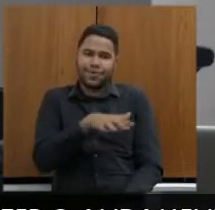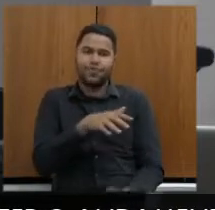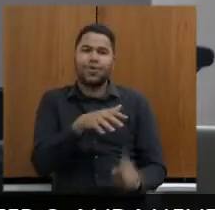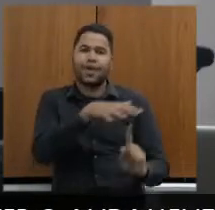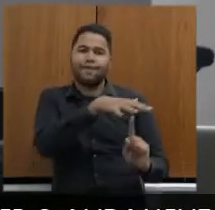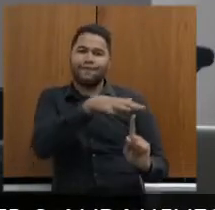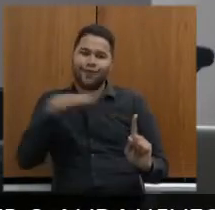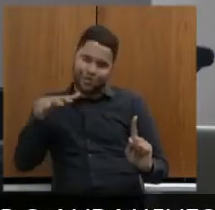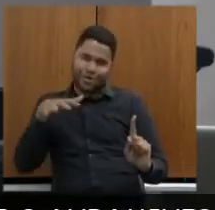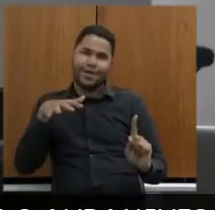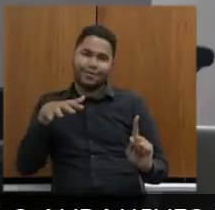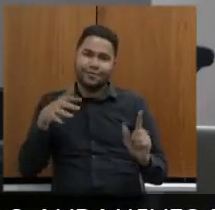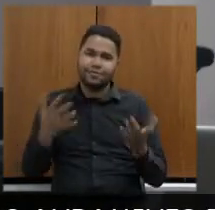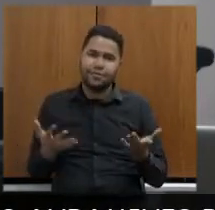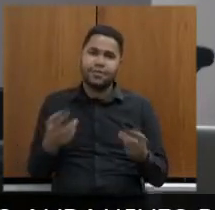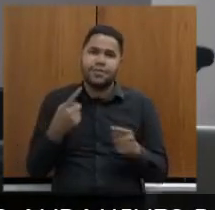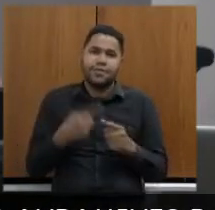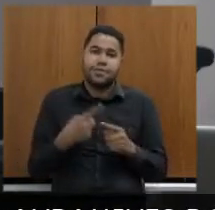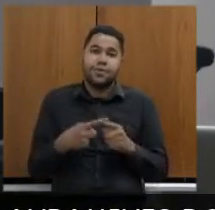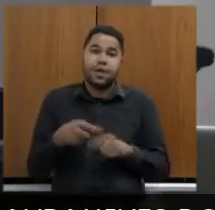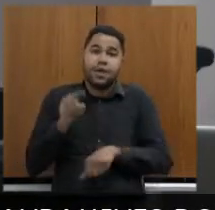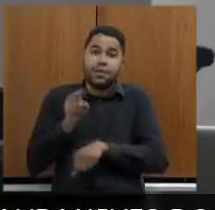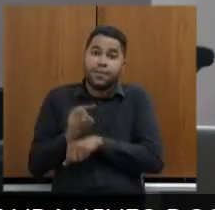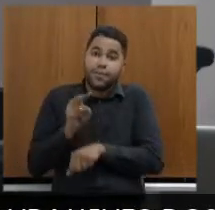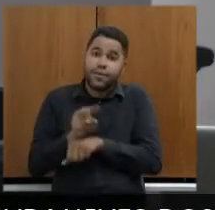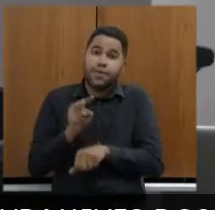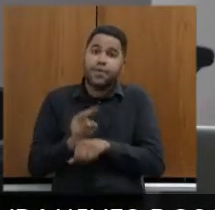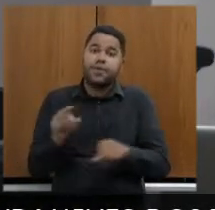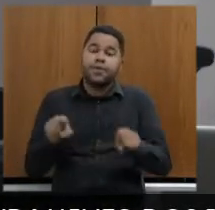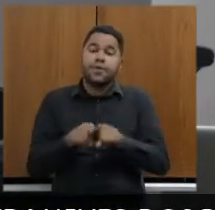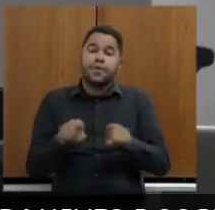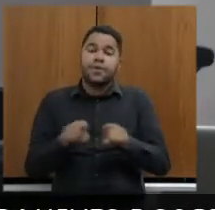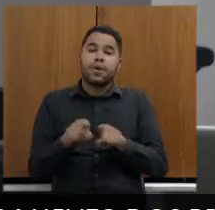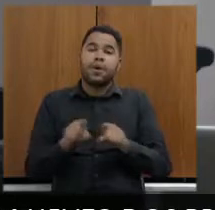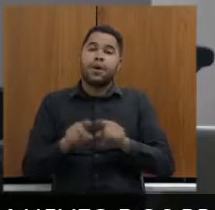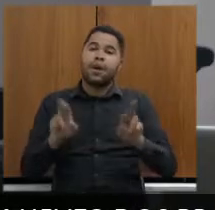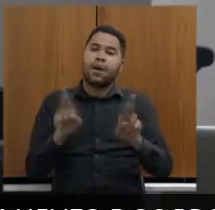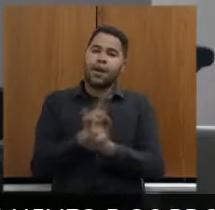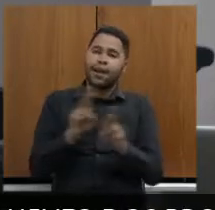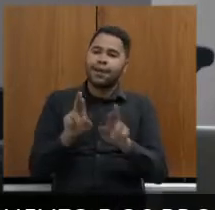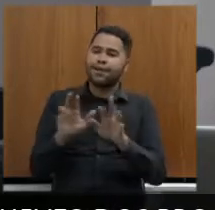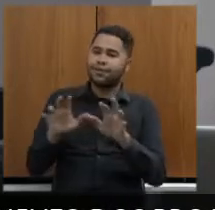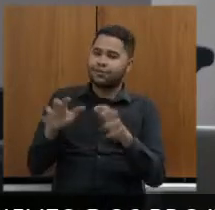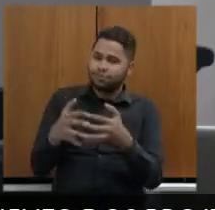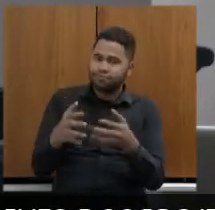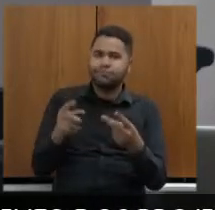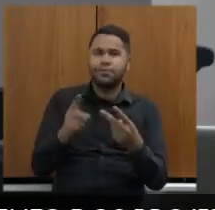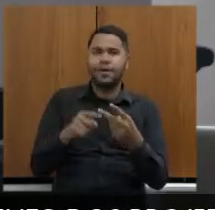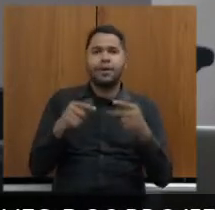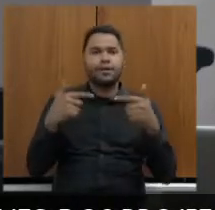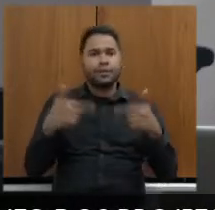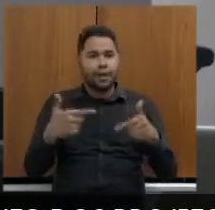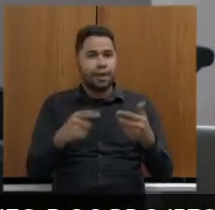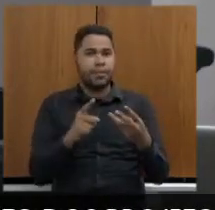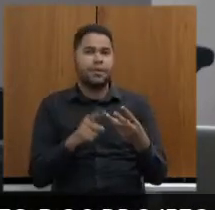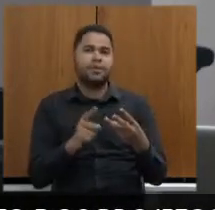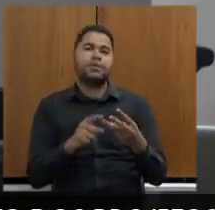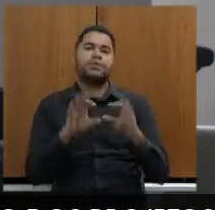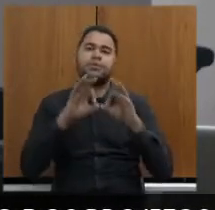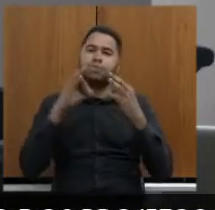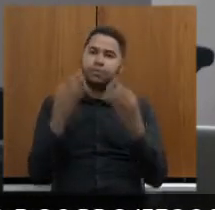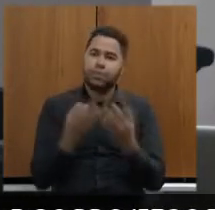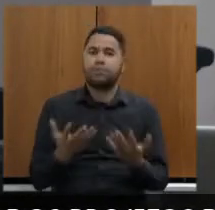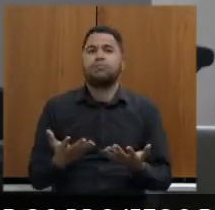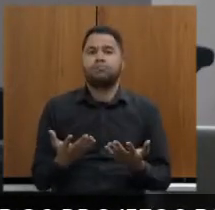retiradas porque a gente quer preservar também obviamente as relações comunitárias trabalhistas familiares